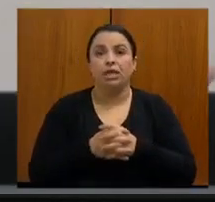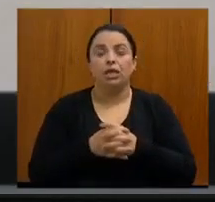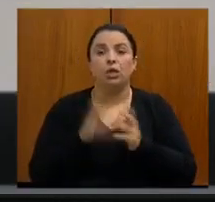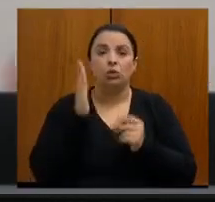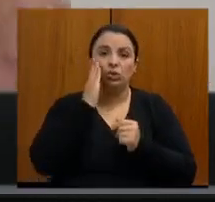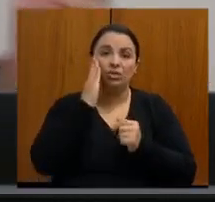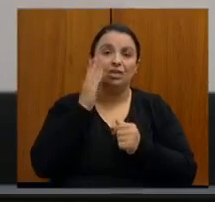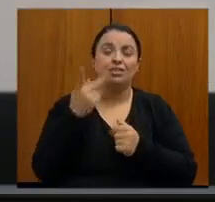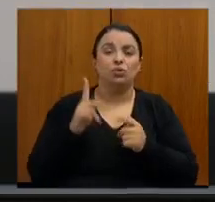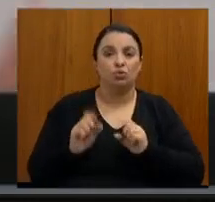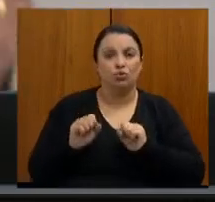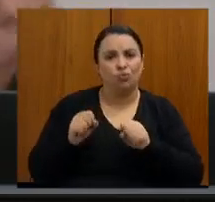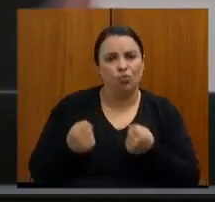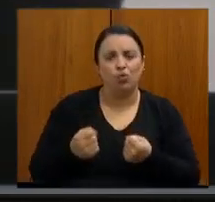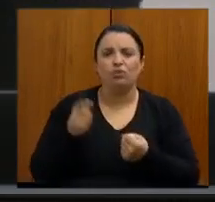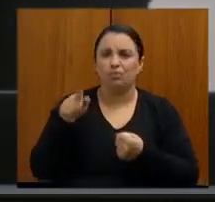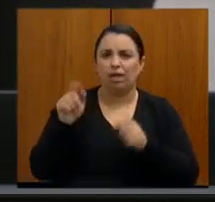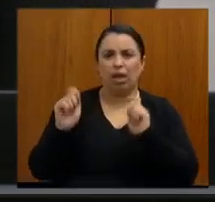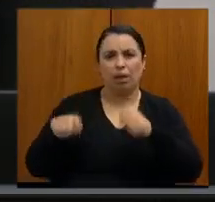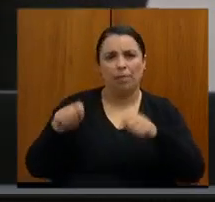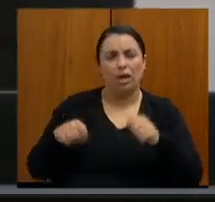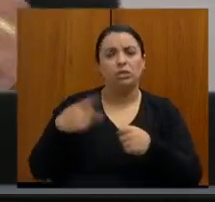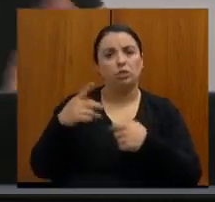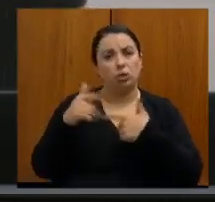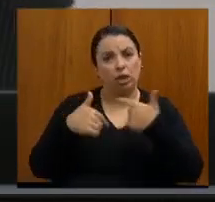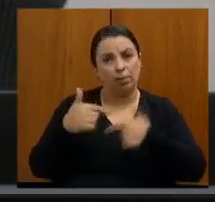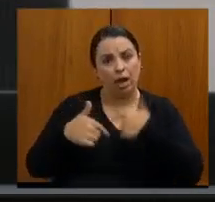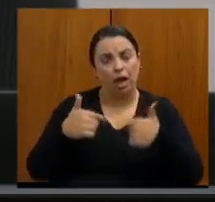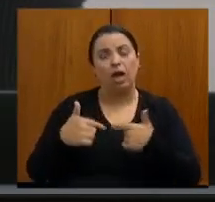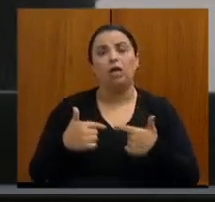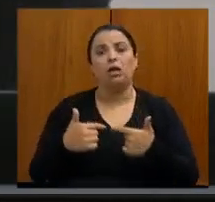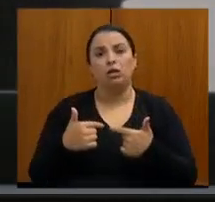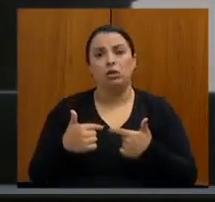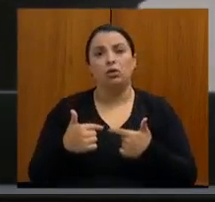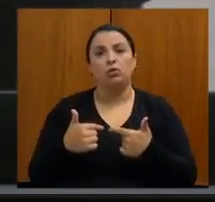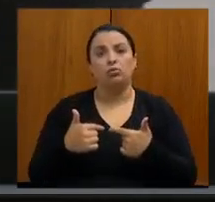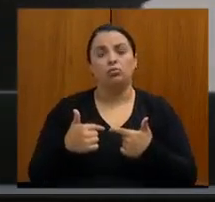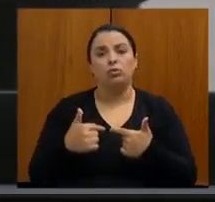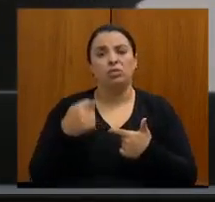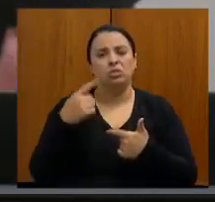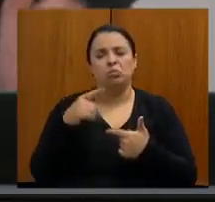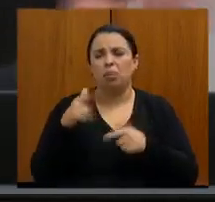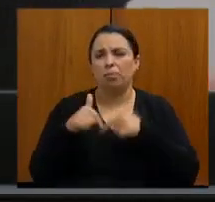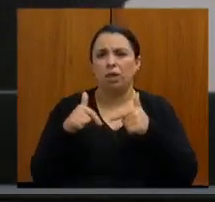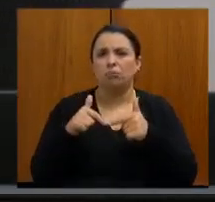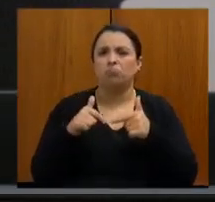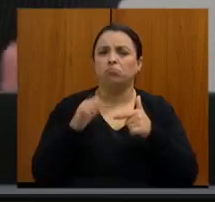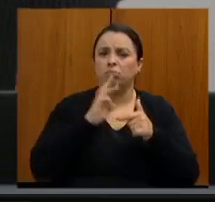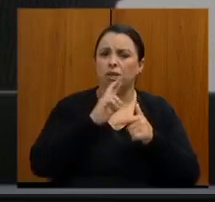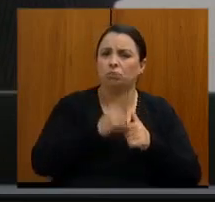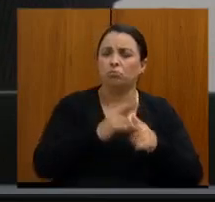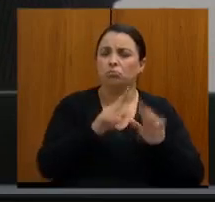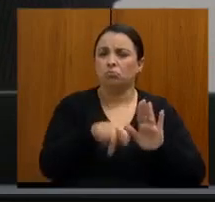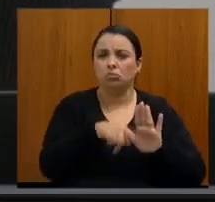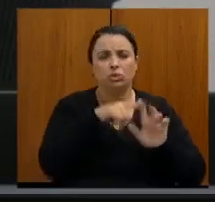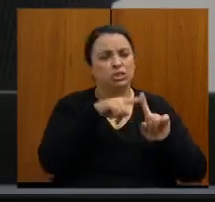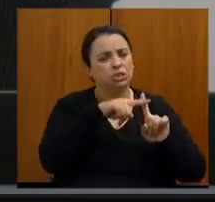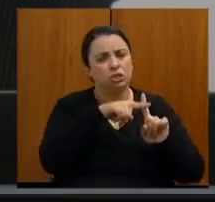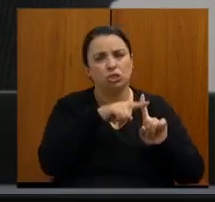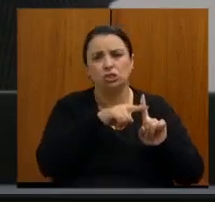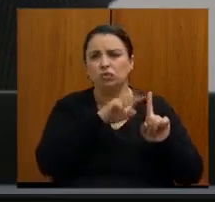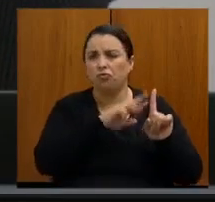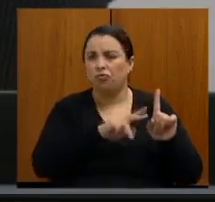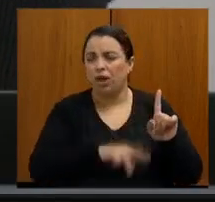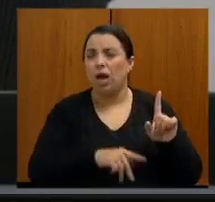sei do seu esforço, da sua competência, do seu trabalho. Os resultados são inquestionáveis. A Secretaria de